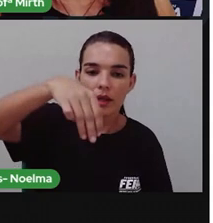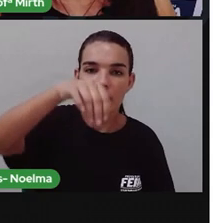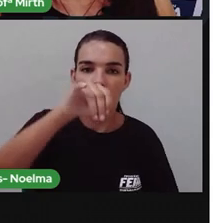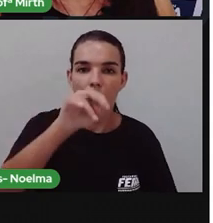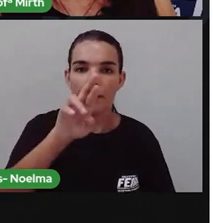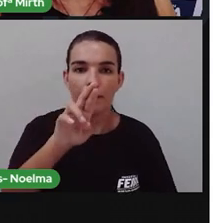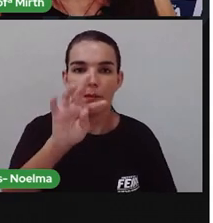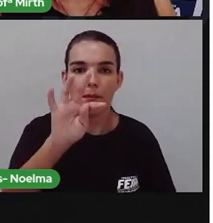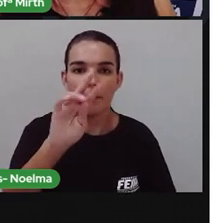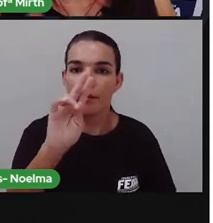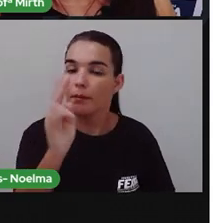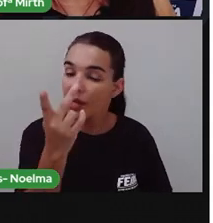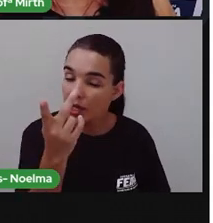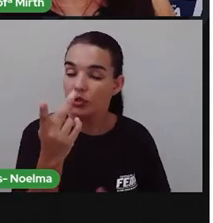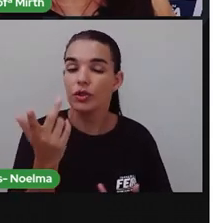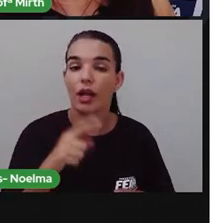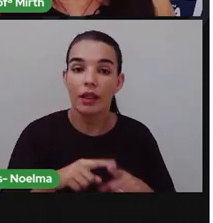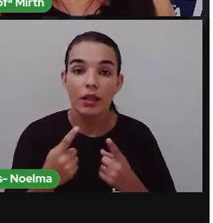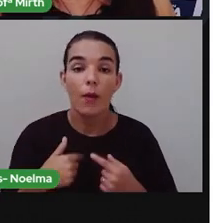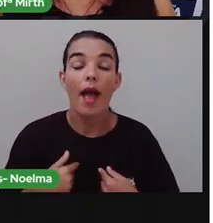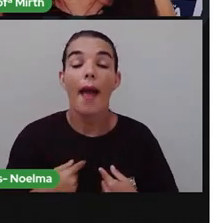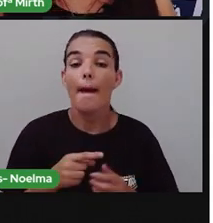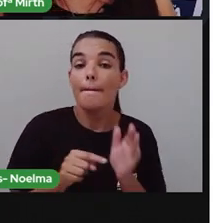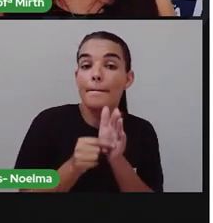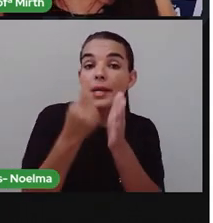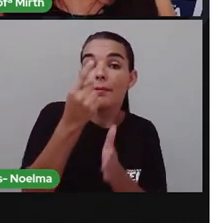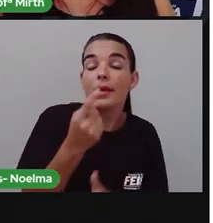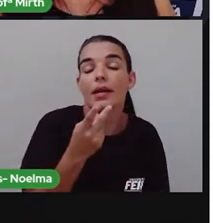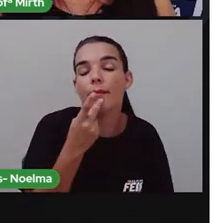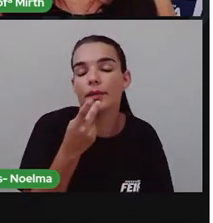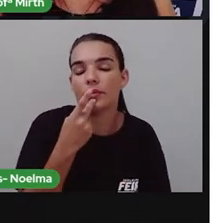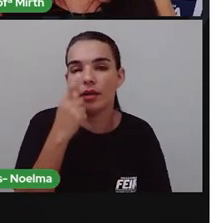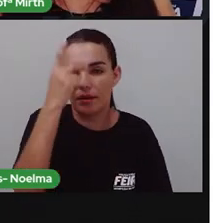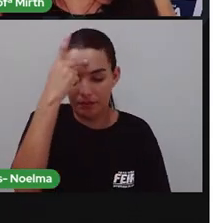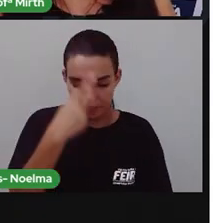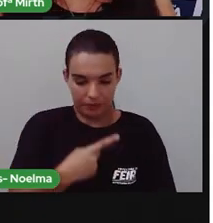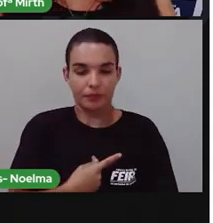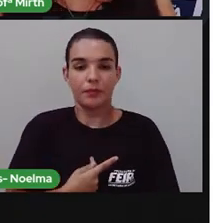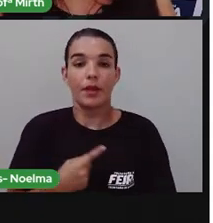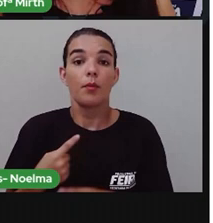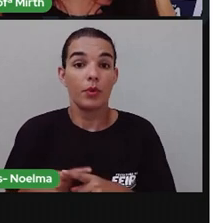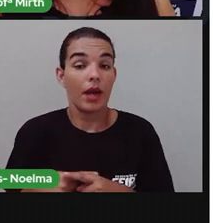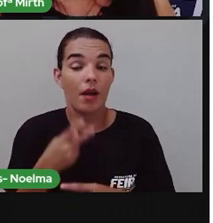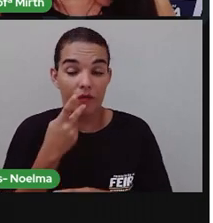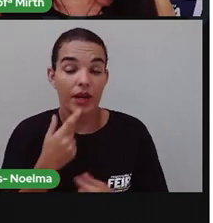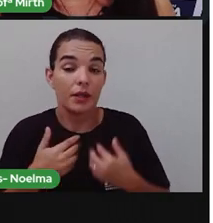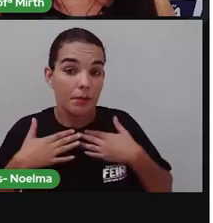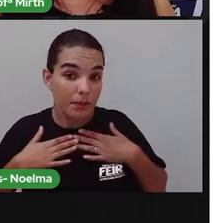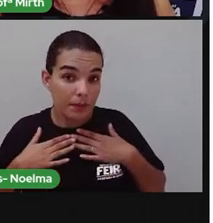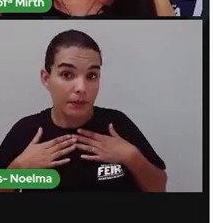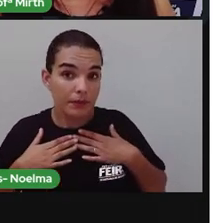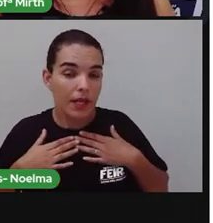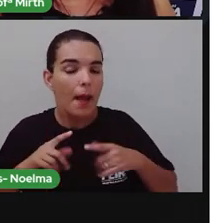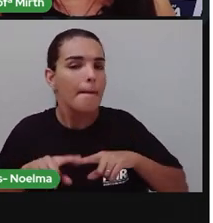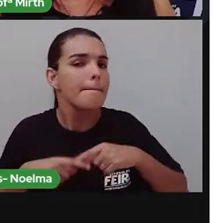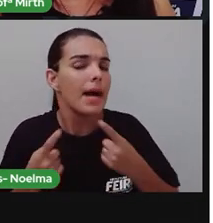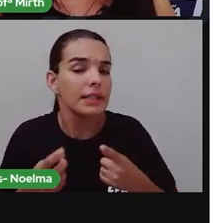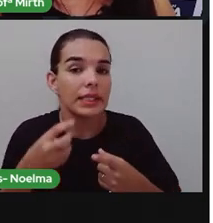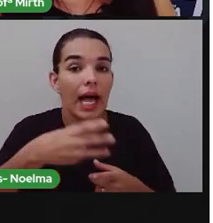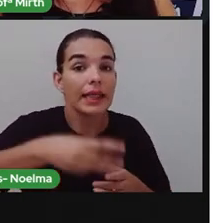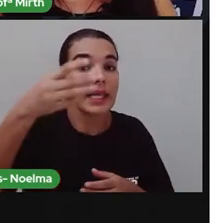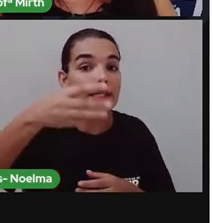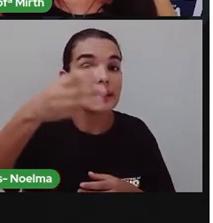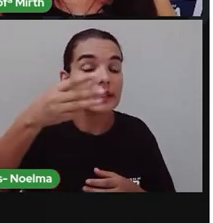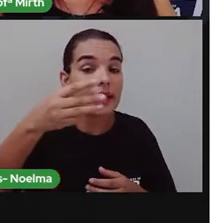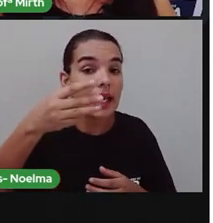na primeira pessoa, está na terceira pessoa, está na primeira pessoa, porque eu estou falando de mim mesma. Na terceira pessoa é